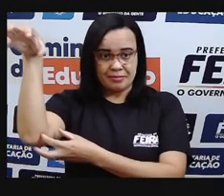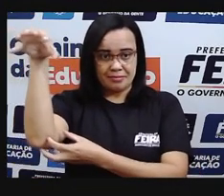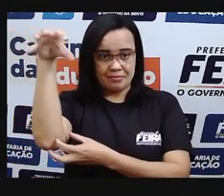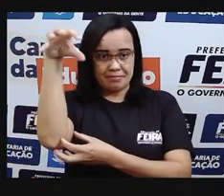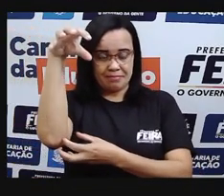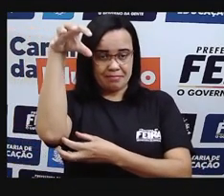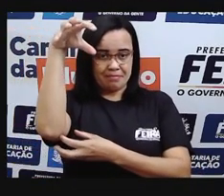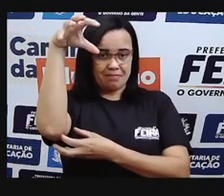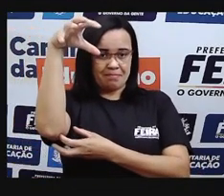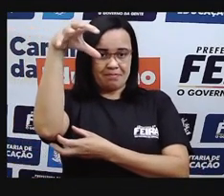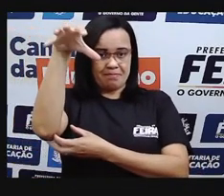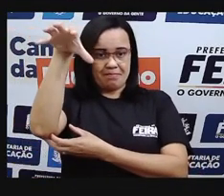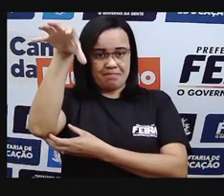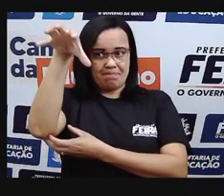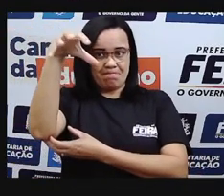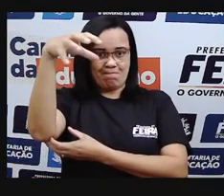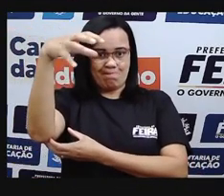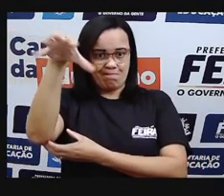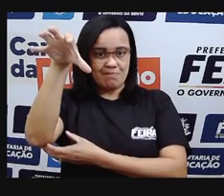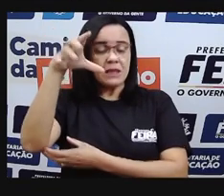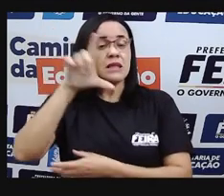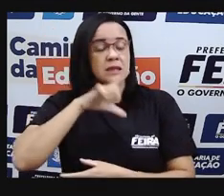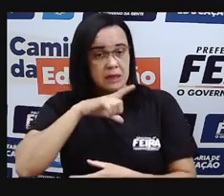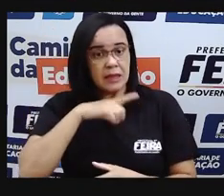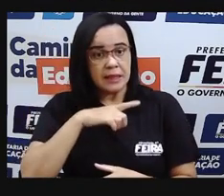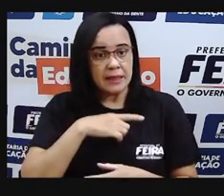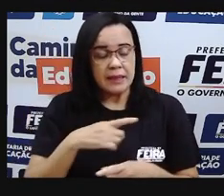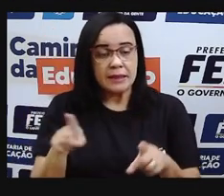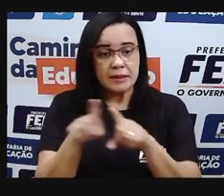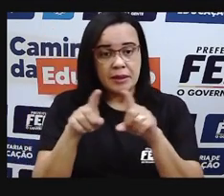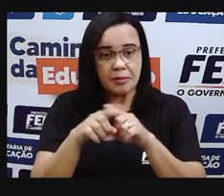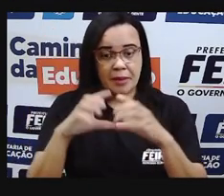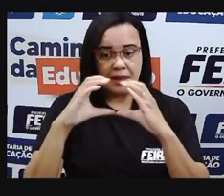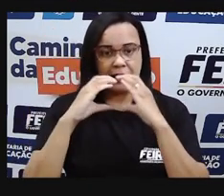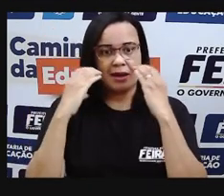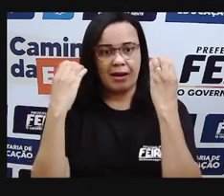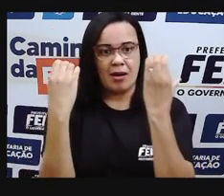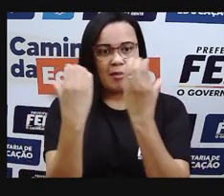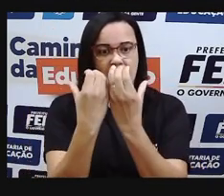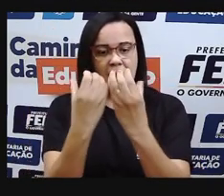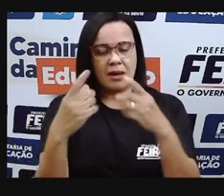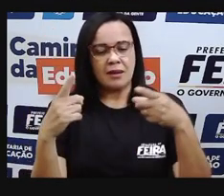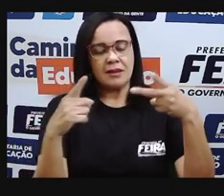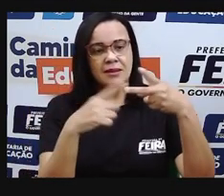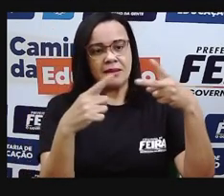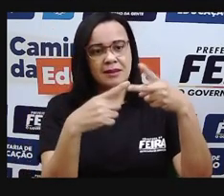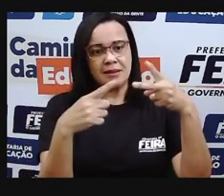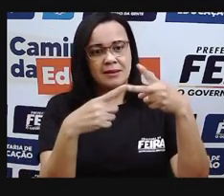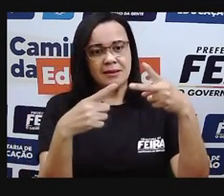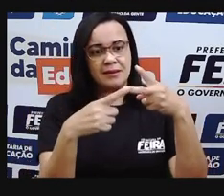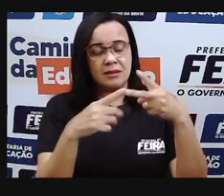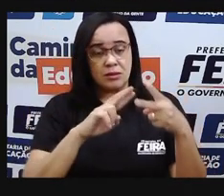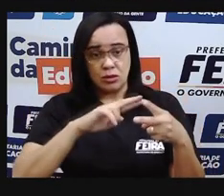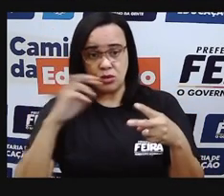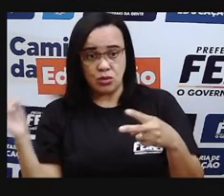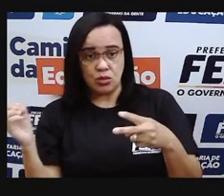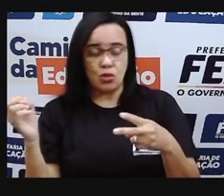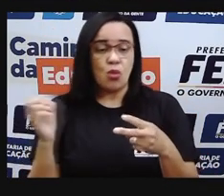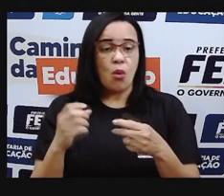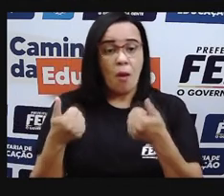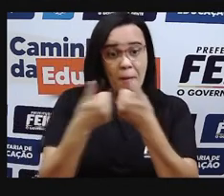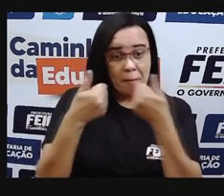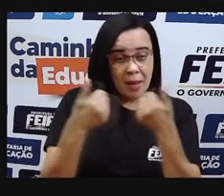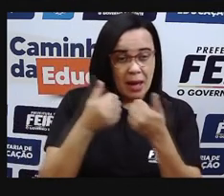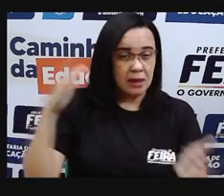Quando a gente vai para a nossa segunda camada ou penúltima, pensando da mais